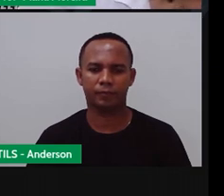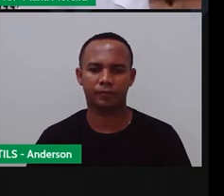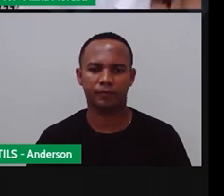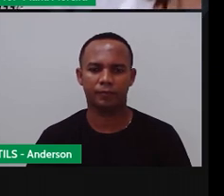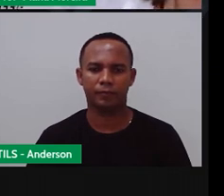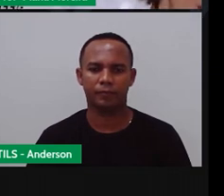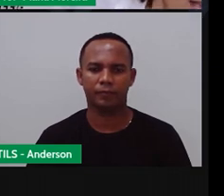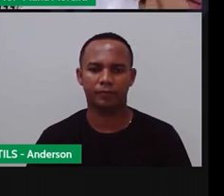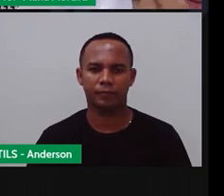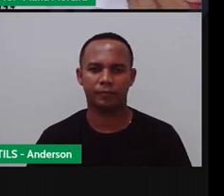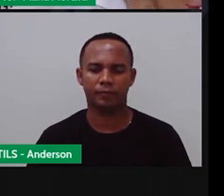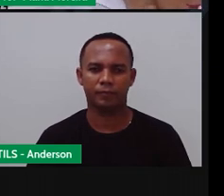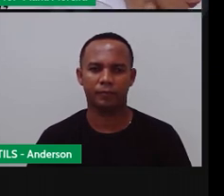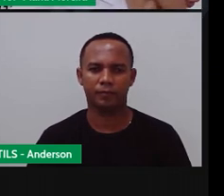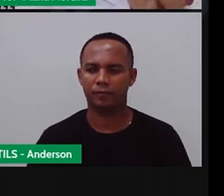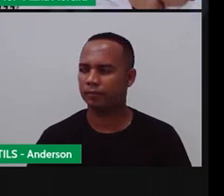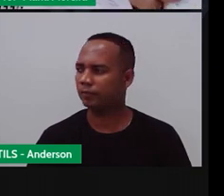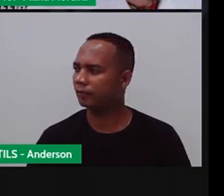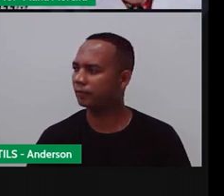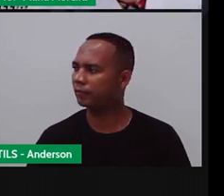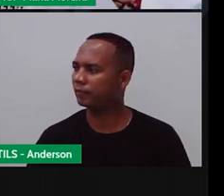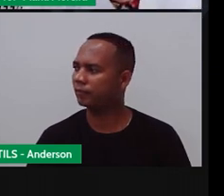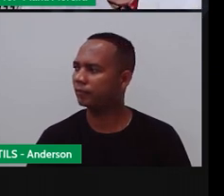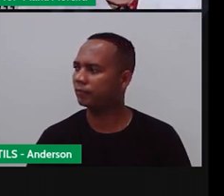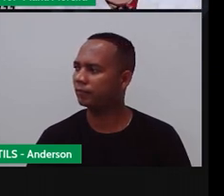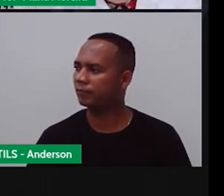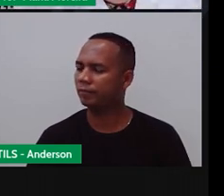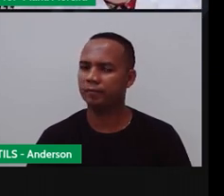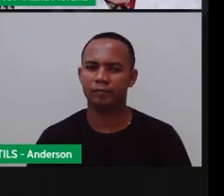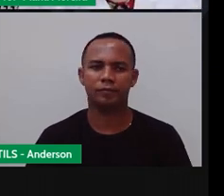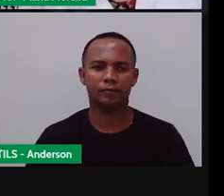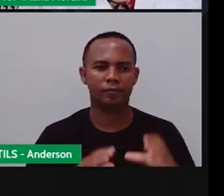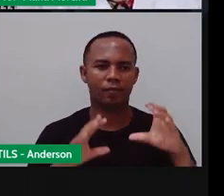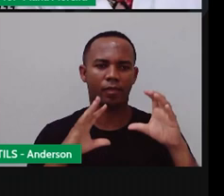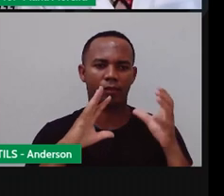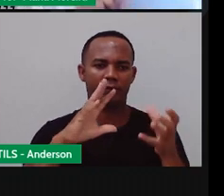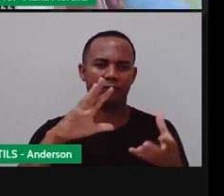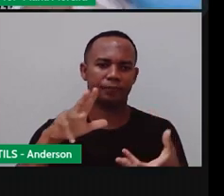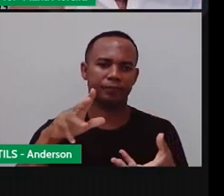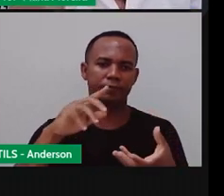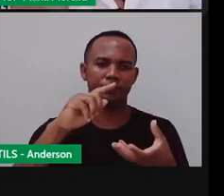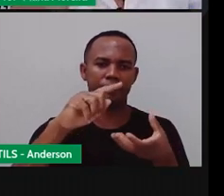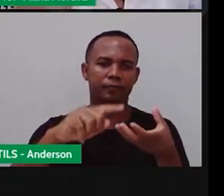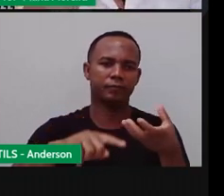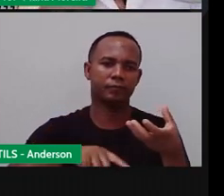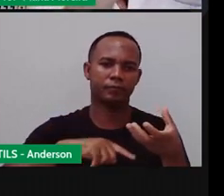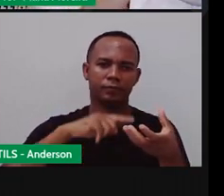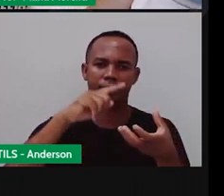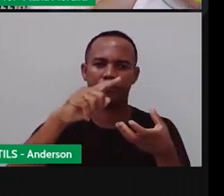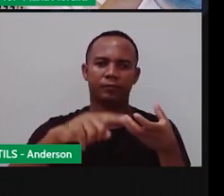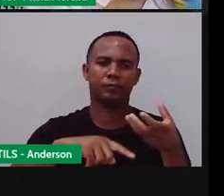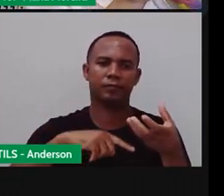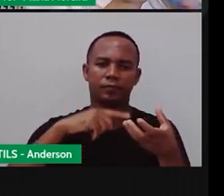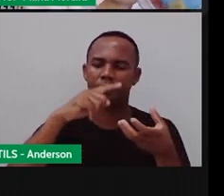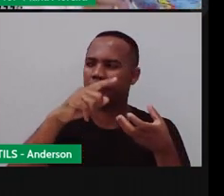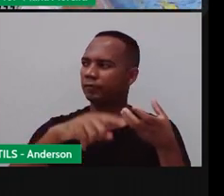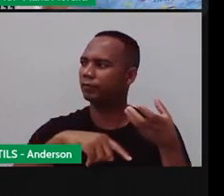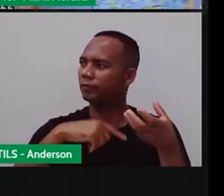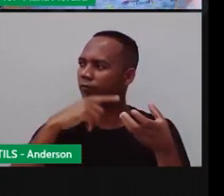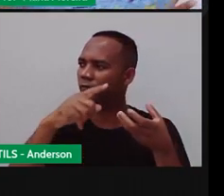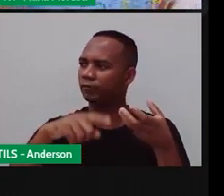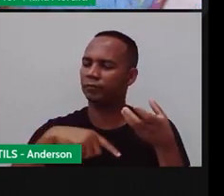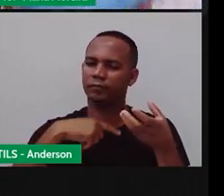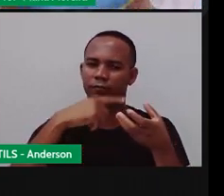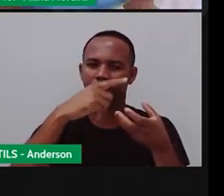Vamos lá. E aí, a Pró falou com vocês o quê? Que a Terra, ela tinha o quê? Aqui, ó, a possibilidade de o quê?